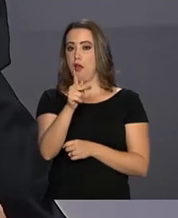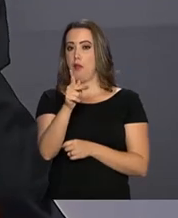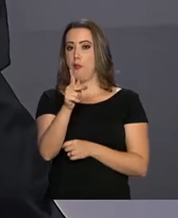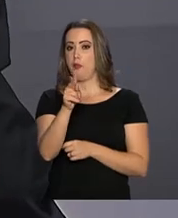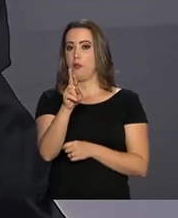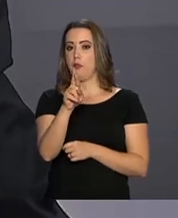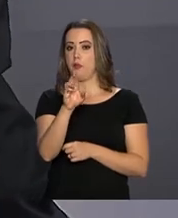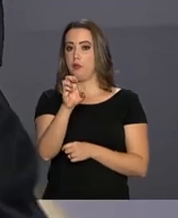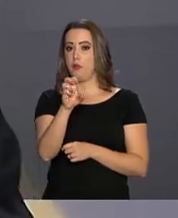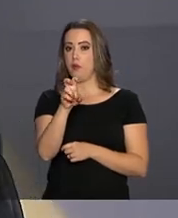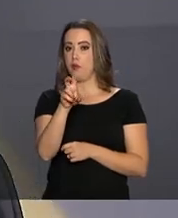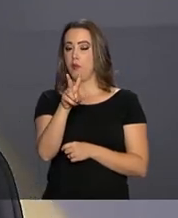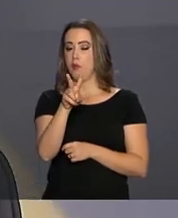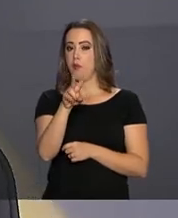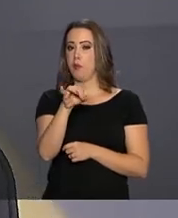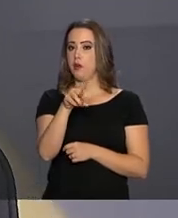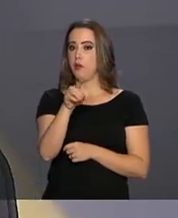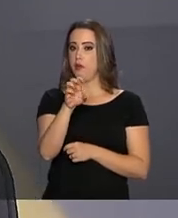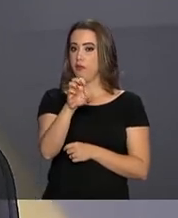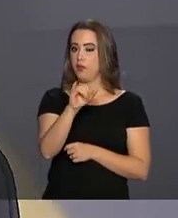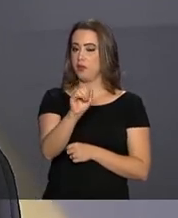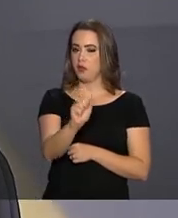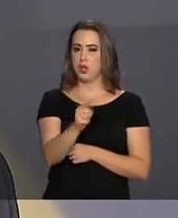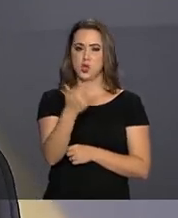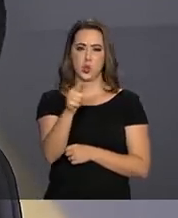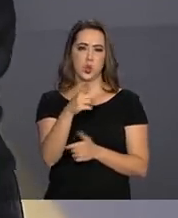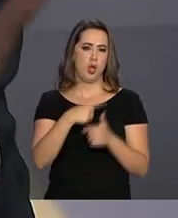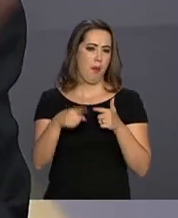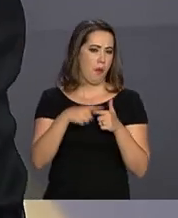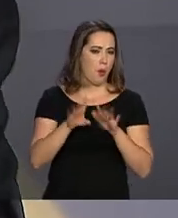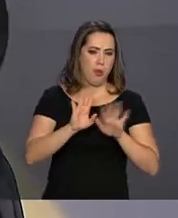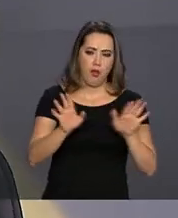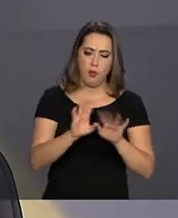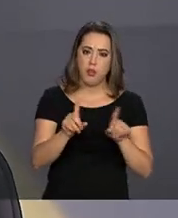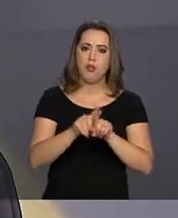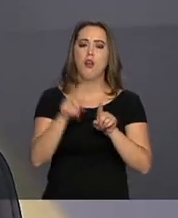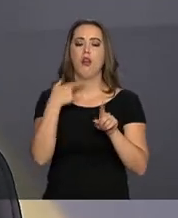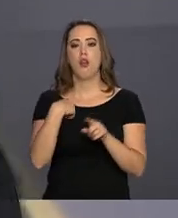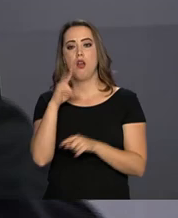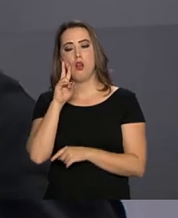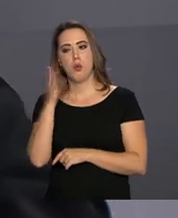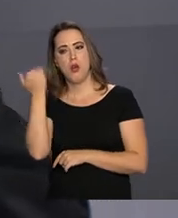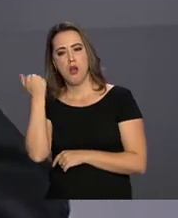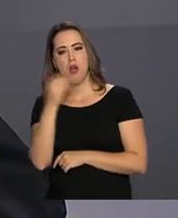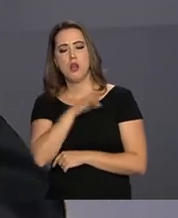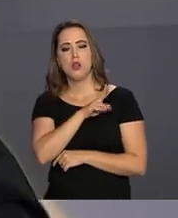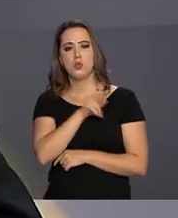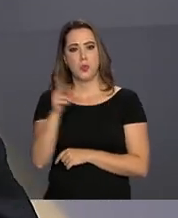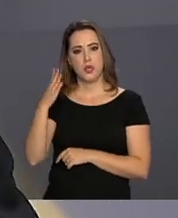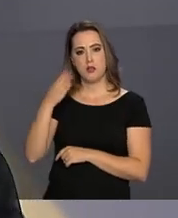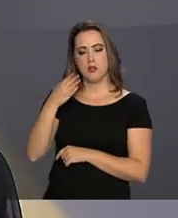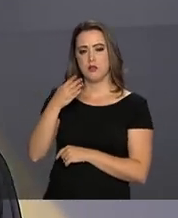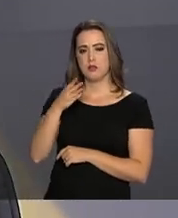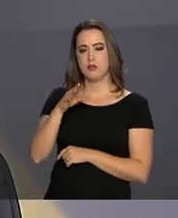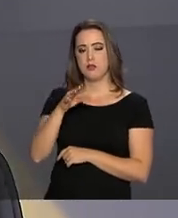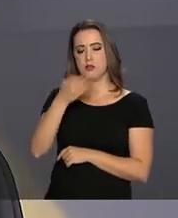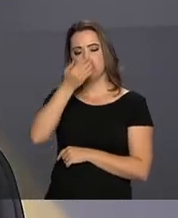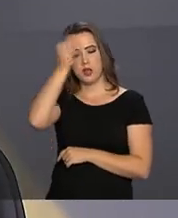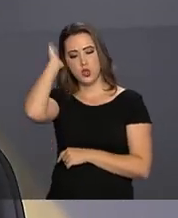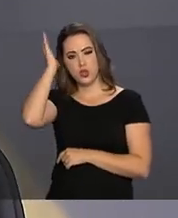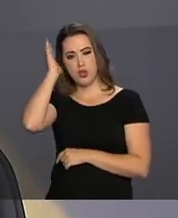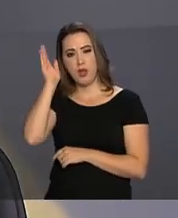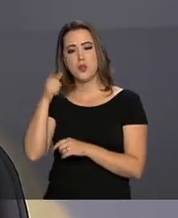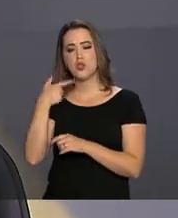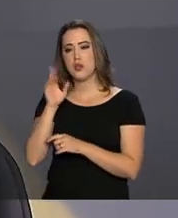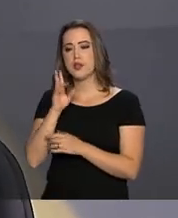feito assim mesmo. Não é fraude, não. Fraude tem, o governo Temer já estava, inclusive, atacando esse problema de fraude